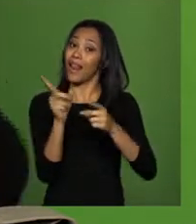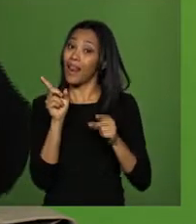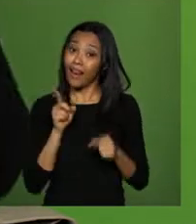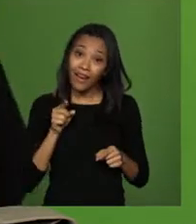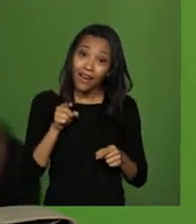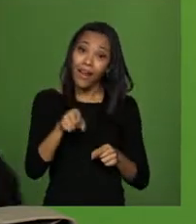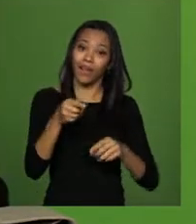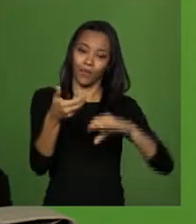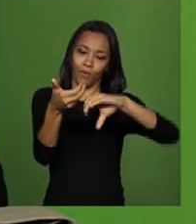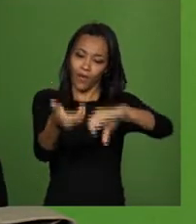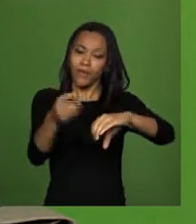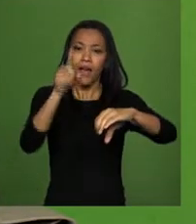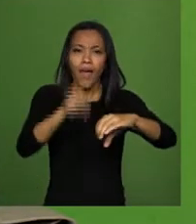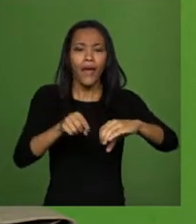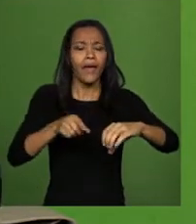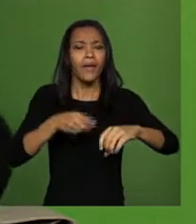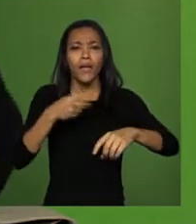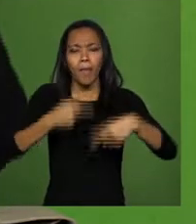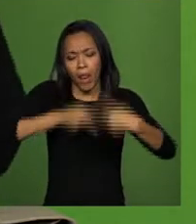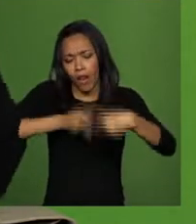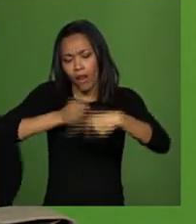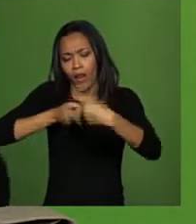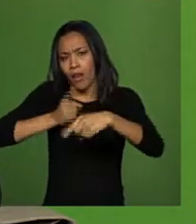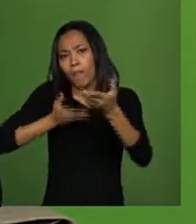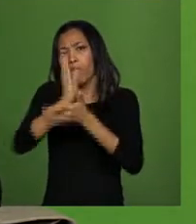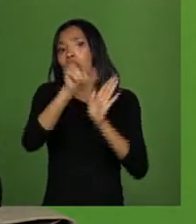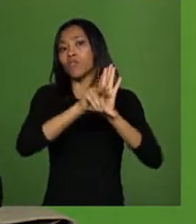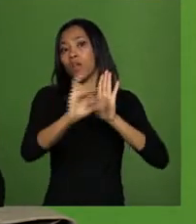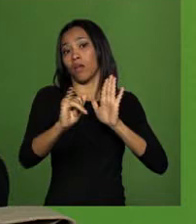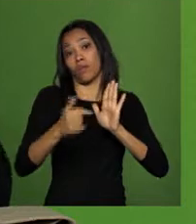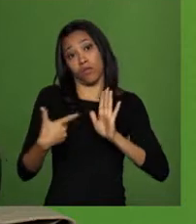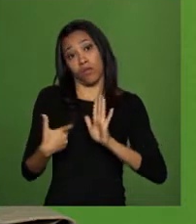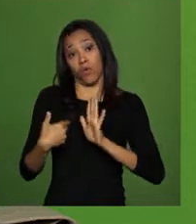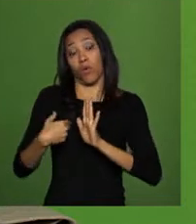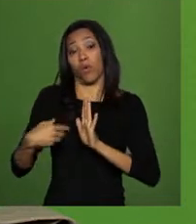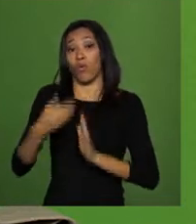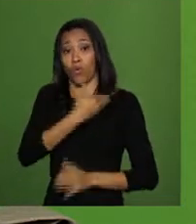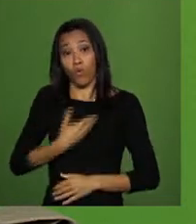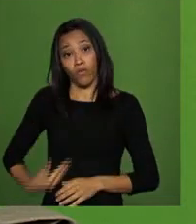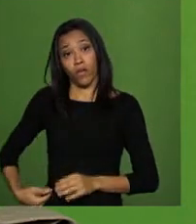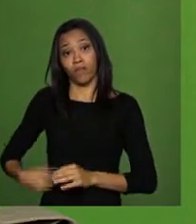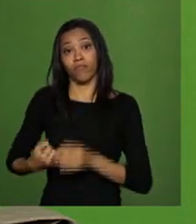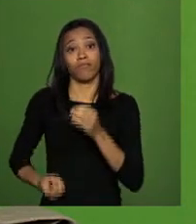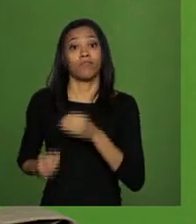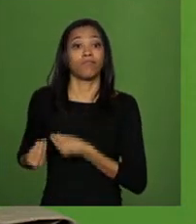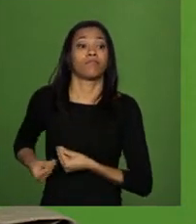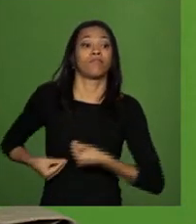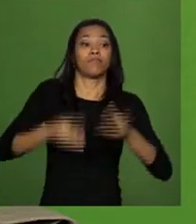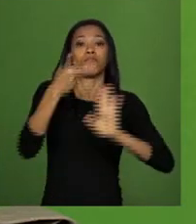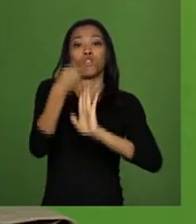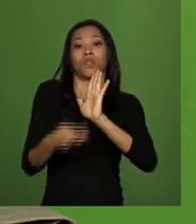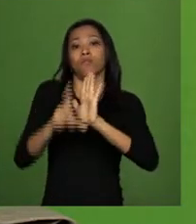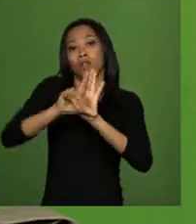que a gente discute uma aprovação de lei. O governo encaminhou um projeto de lei. Menino. das empresas,